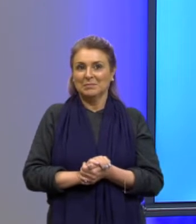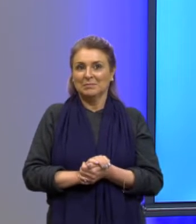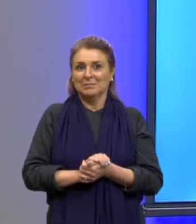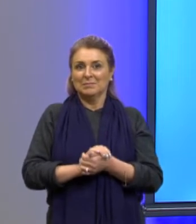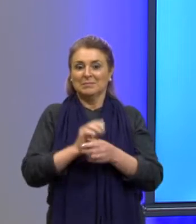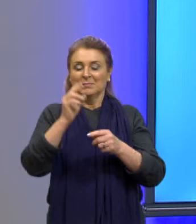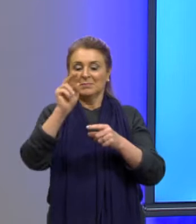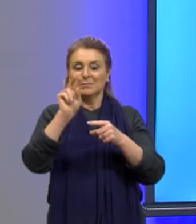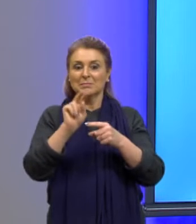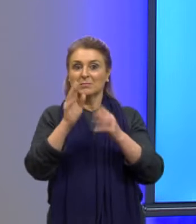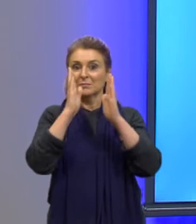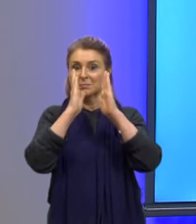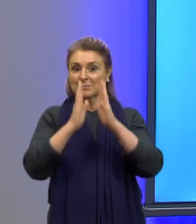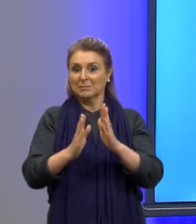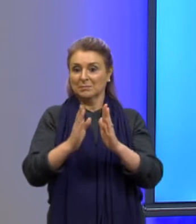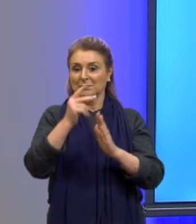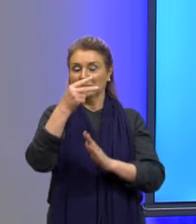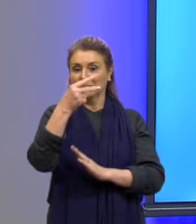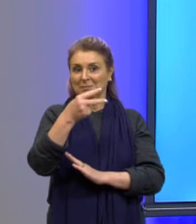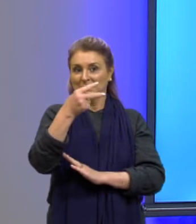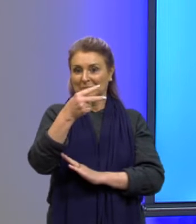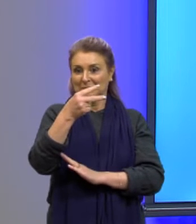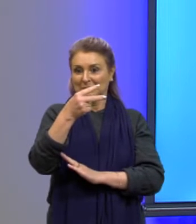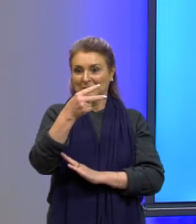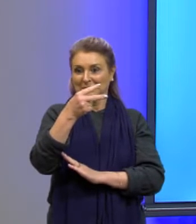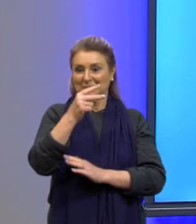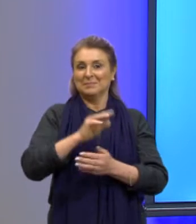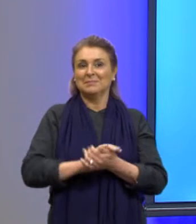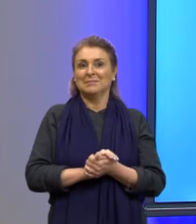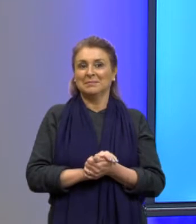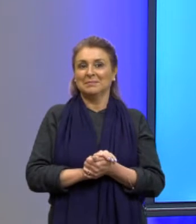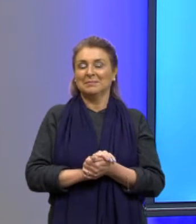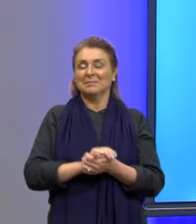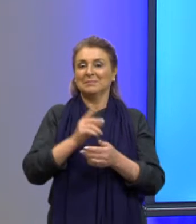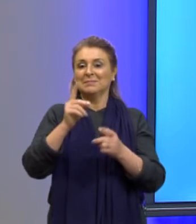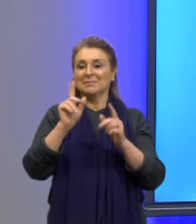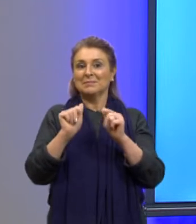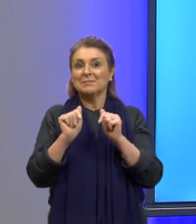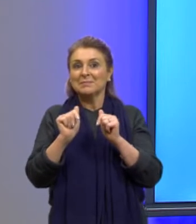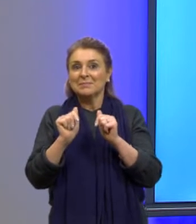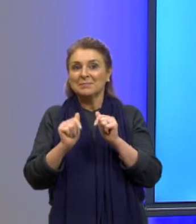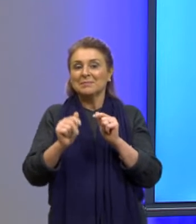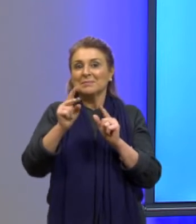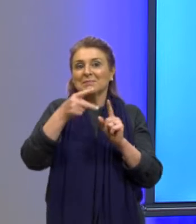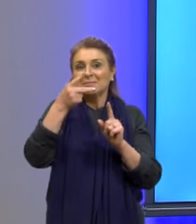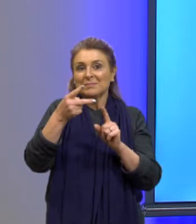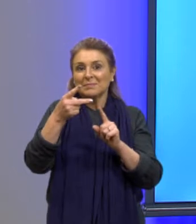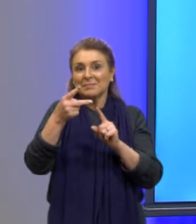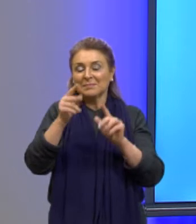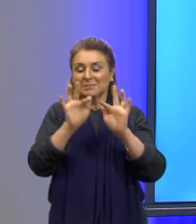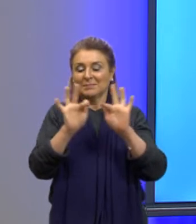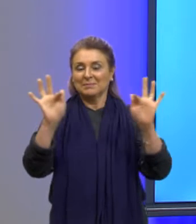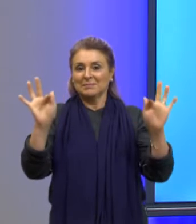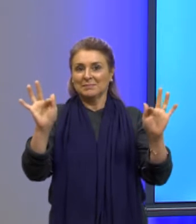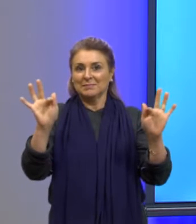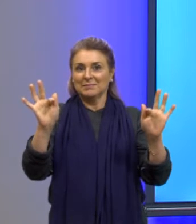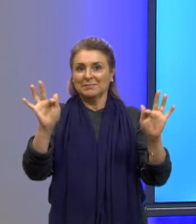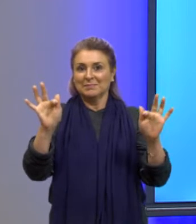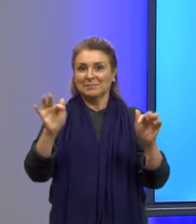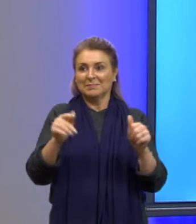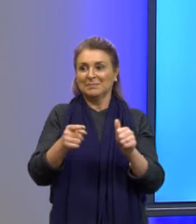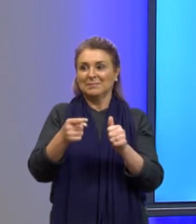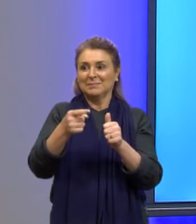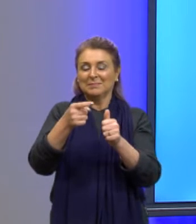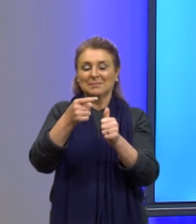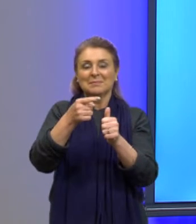segundo intervalo aqui, ou seja, ela vai usar a segunda função. Quando ela usa a segunda função o meu Y é